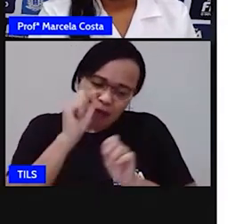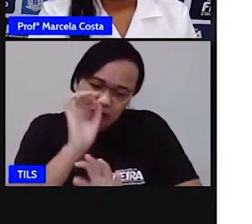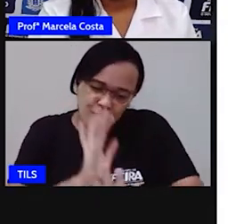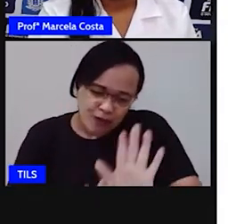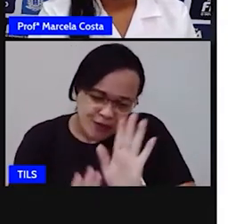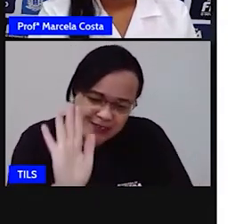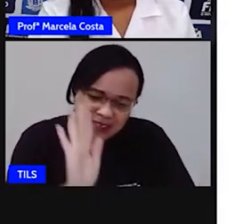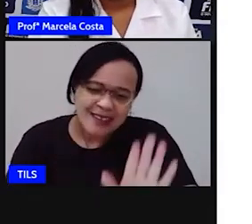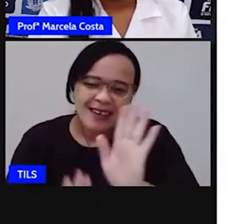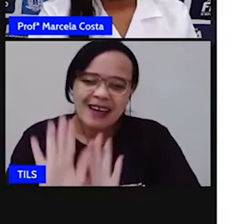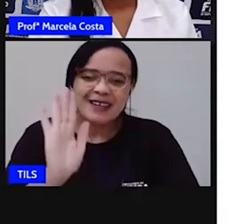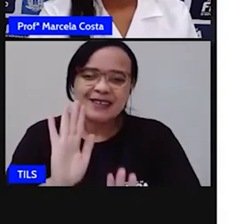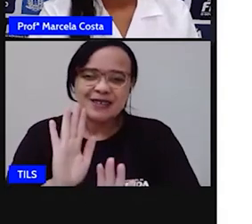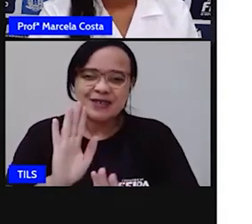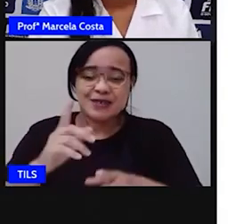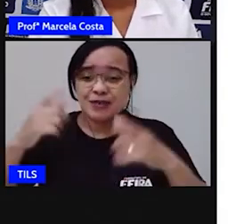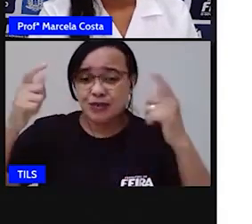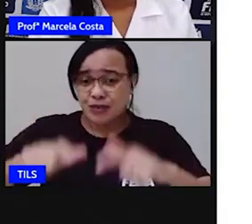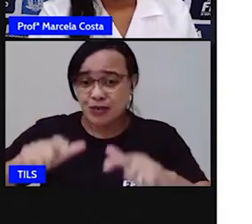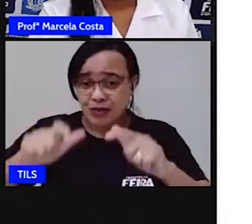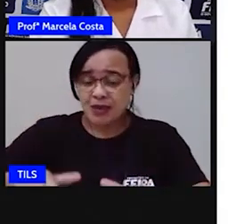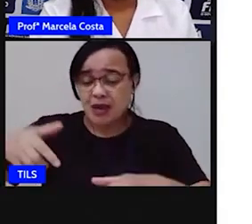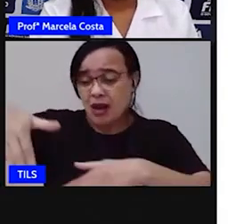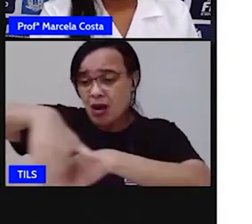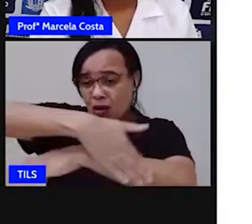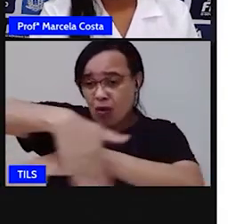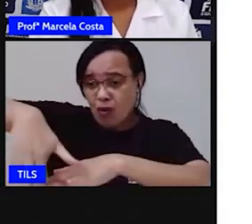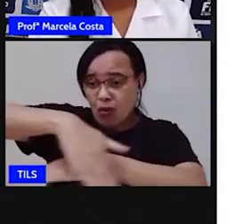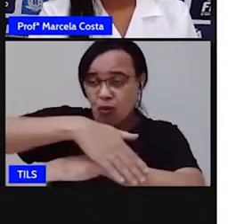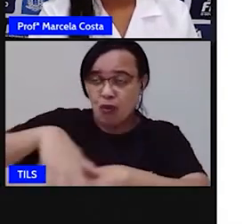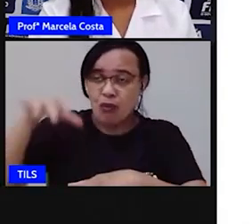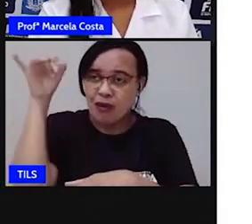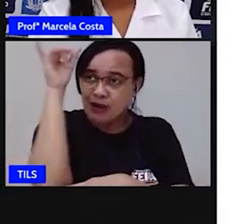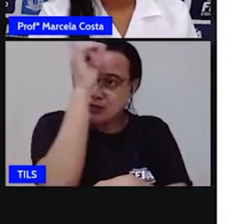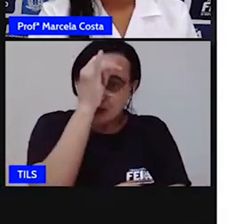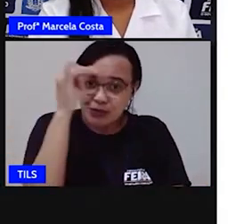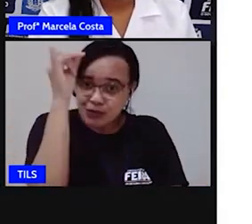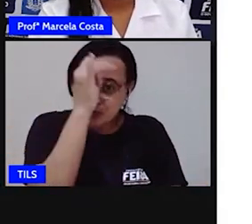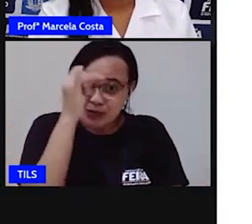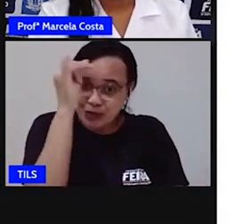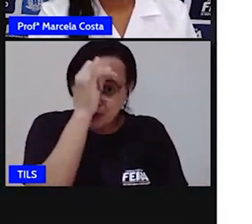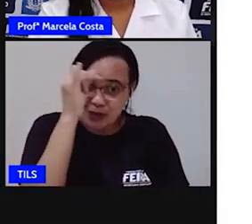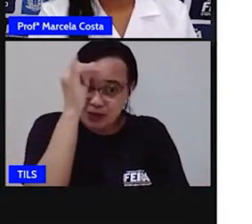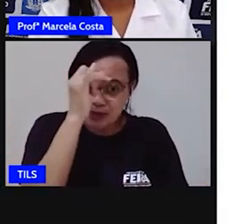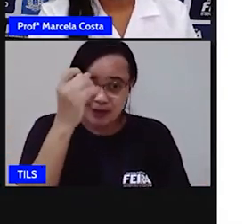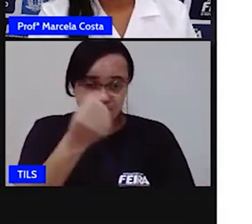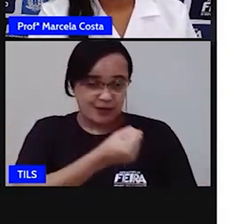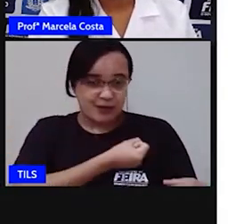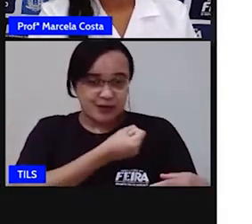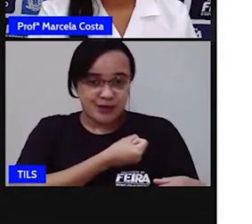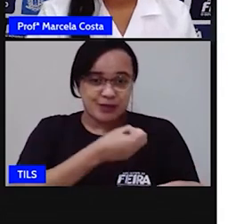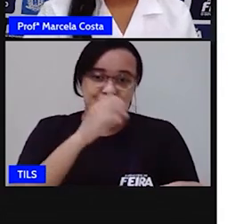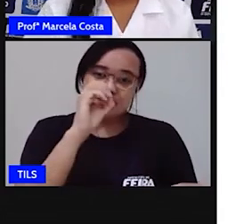Na rua dos bobos, número zero.